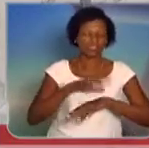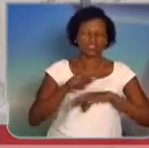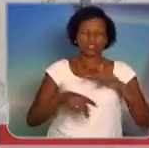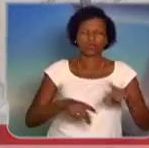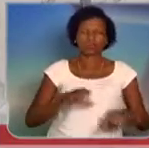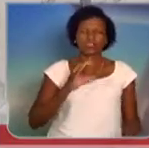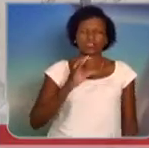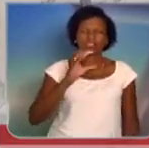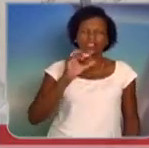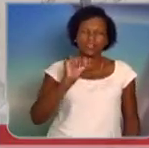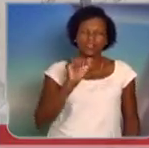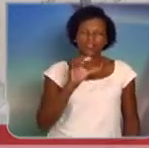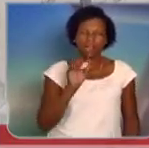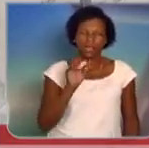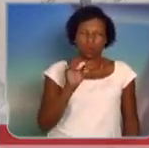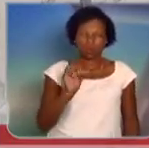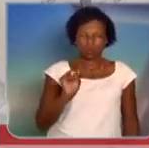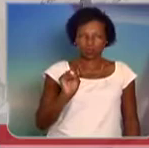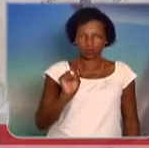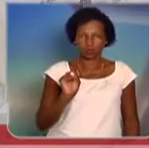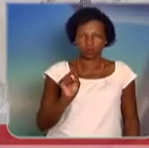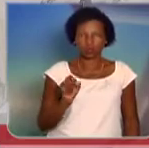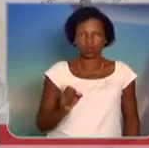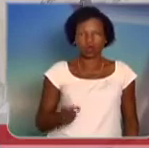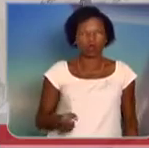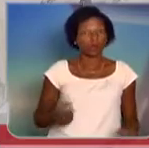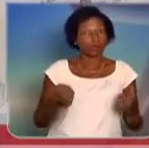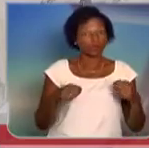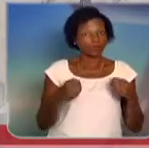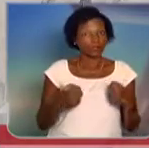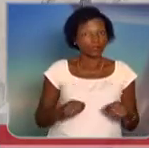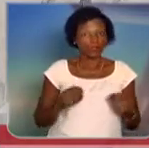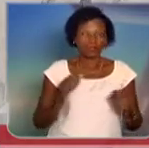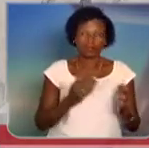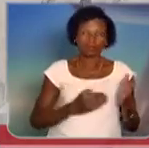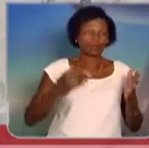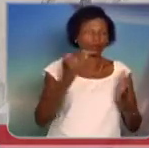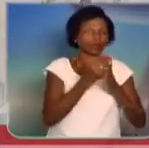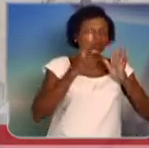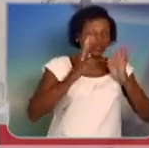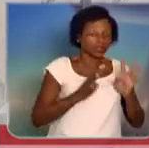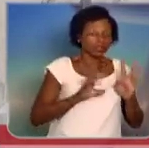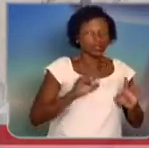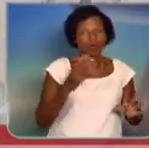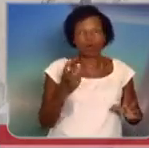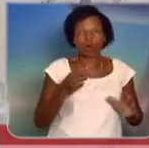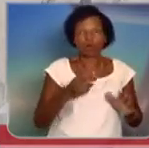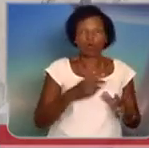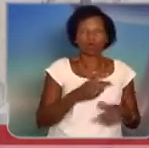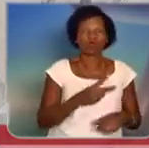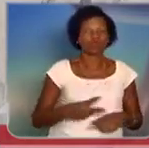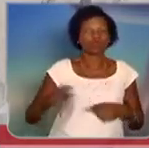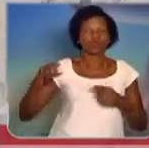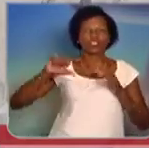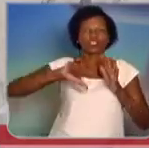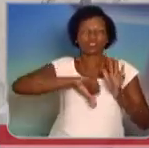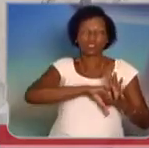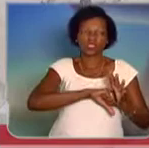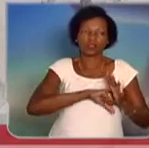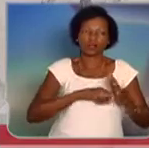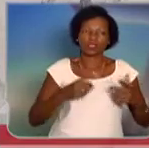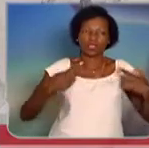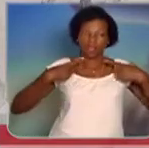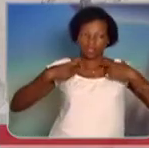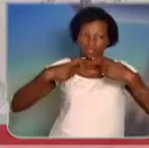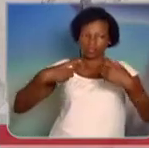num caos terrível. Ou nós retomamos ou o crime vai tomar conta. E lembre-se, não há vencedores nessa guerra, só há